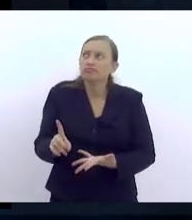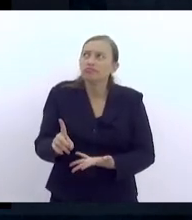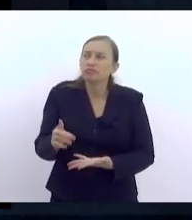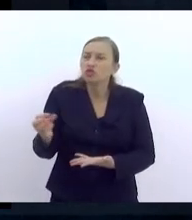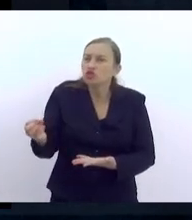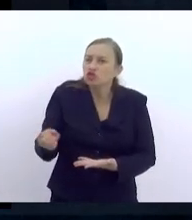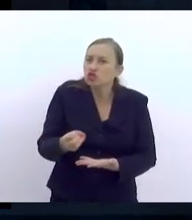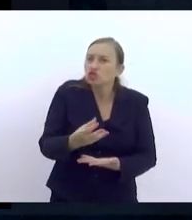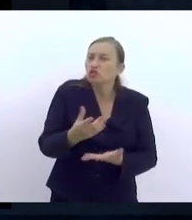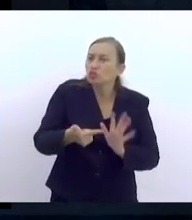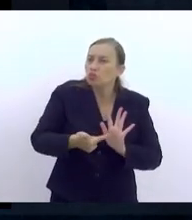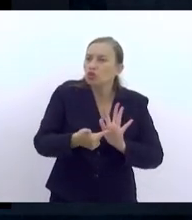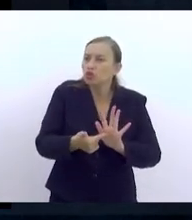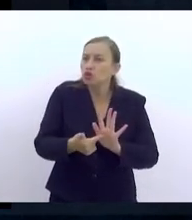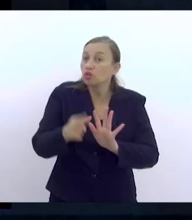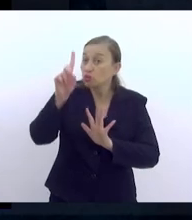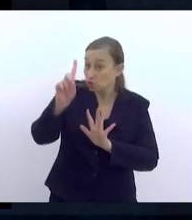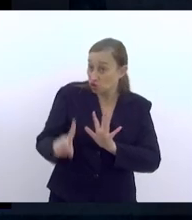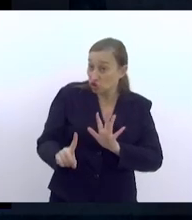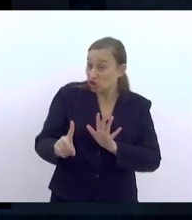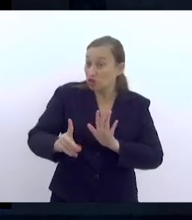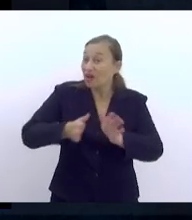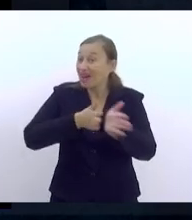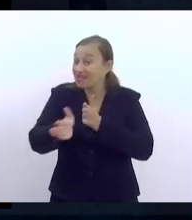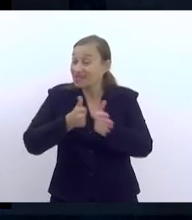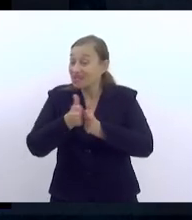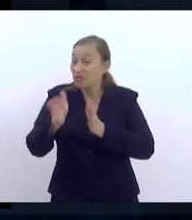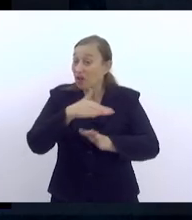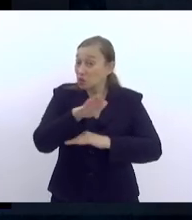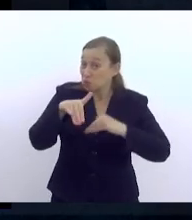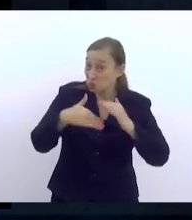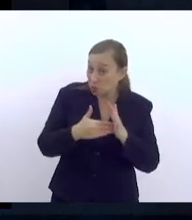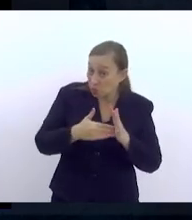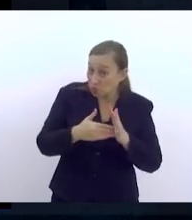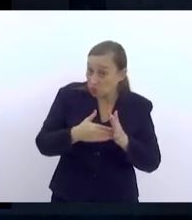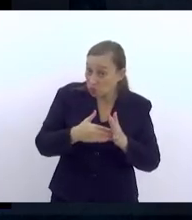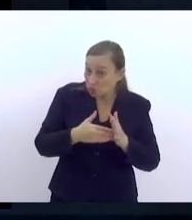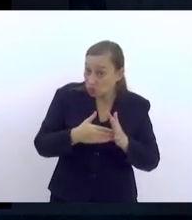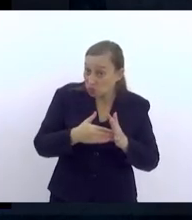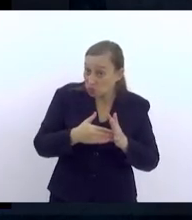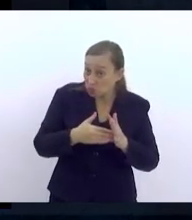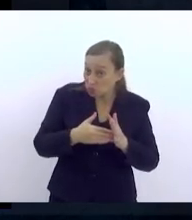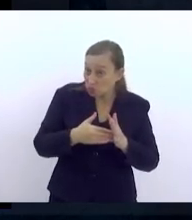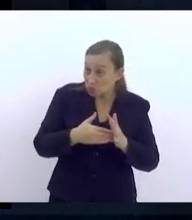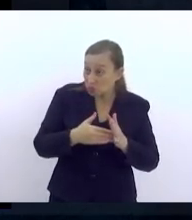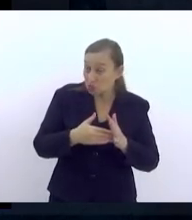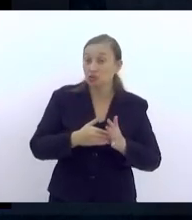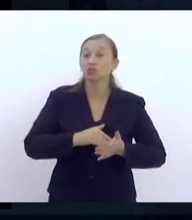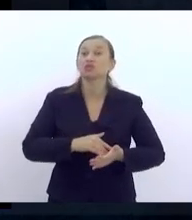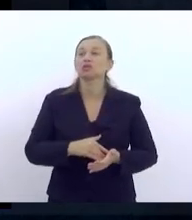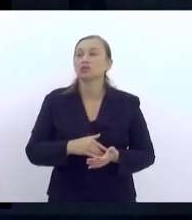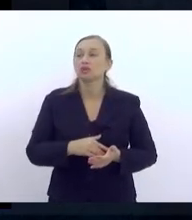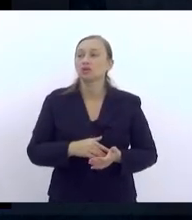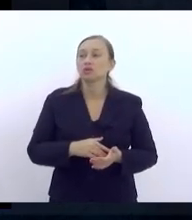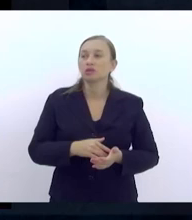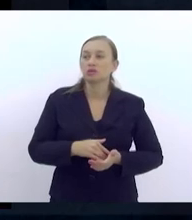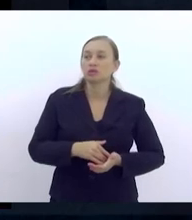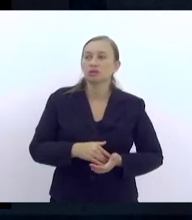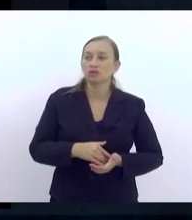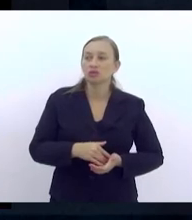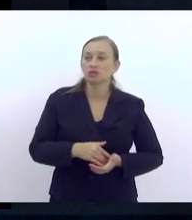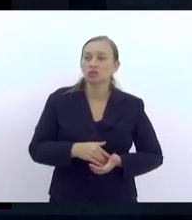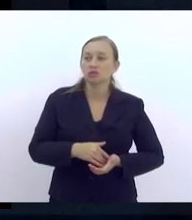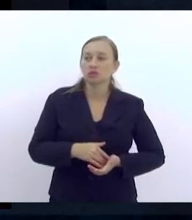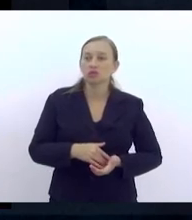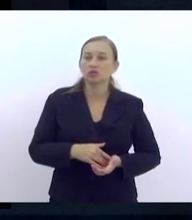trazendo que deveria ser um direito acessível de maneira equitativa, igualitária a todos, mas, infelizmente, a gente não